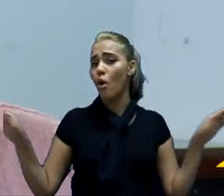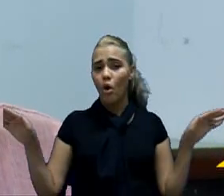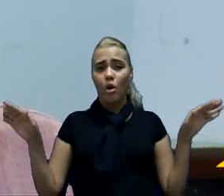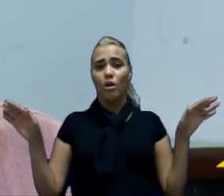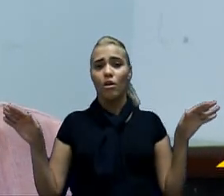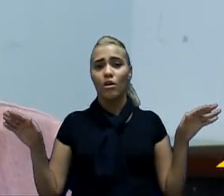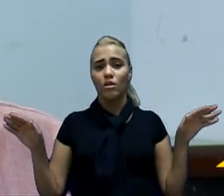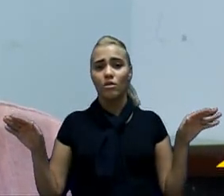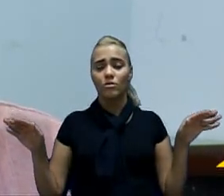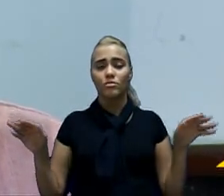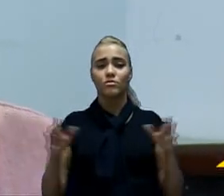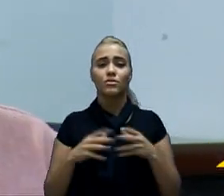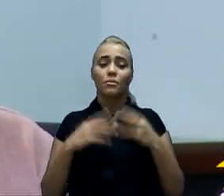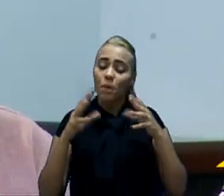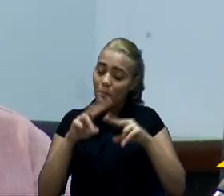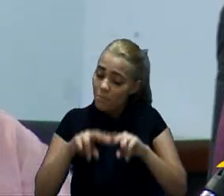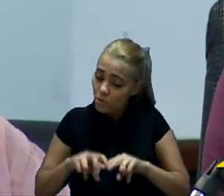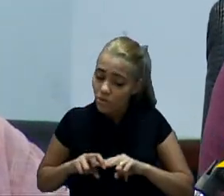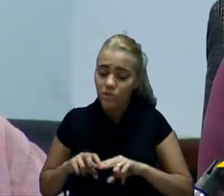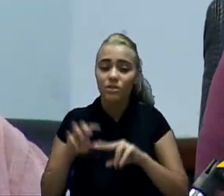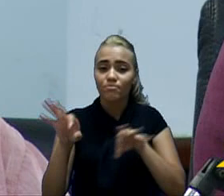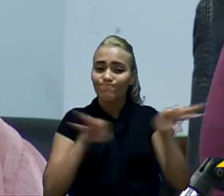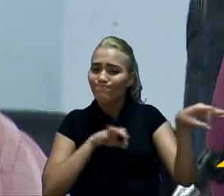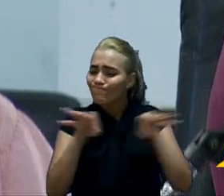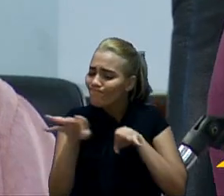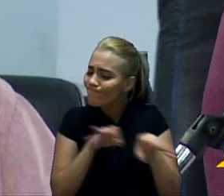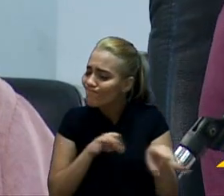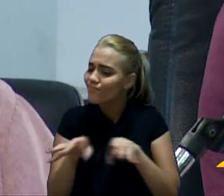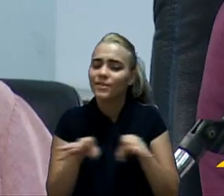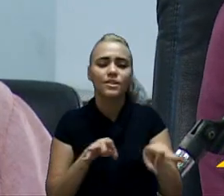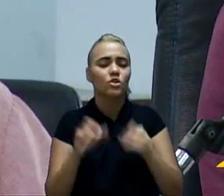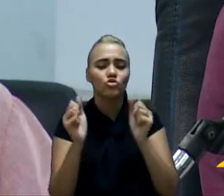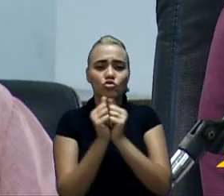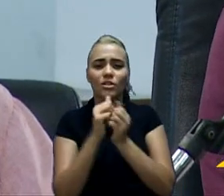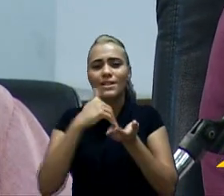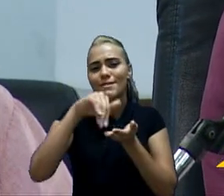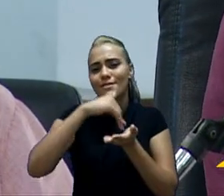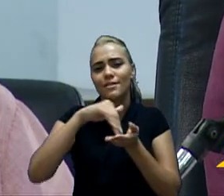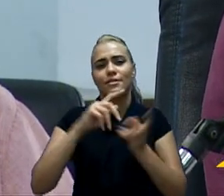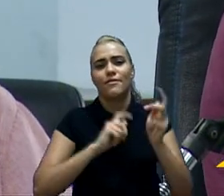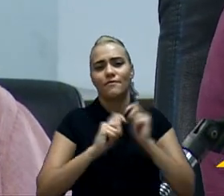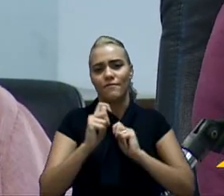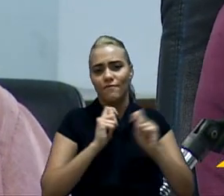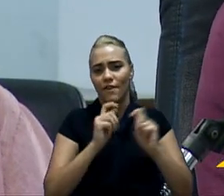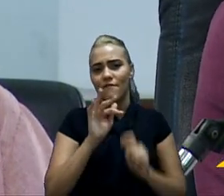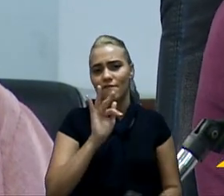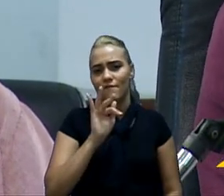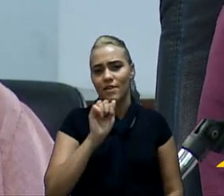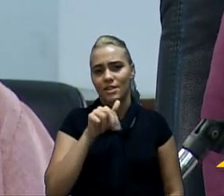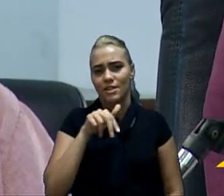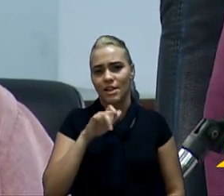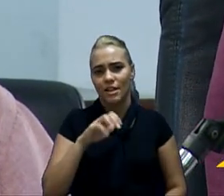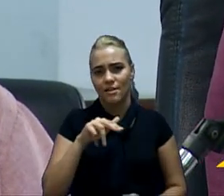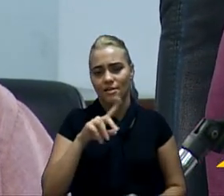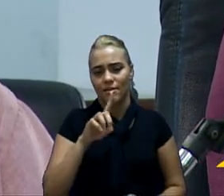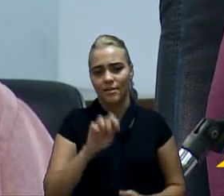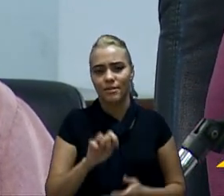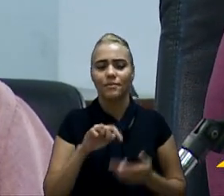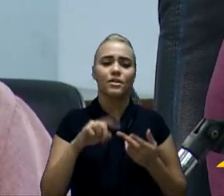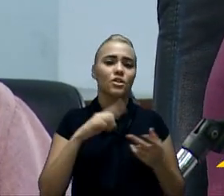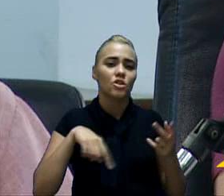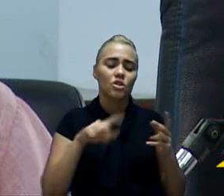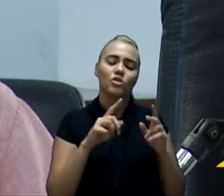que foi feito esse planejamento junto com a Secretaria da Fazenda. Secretário, foi uma conversa muito